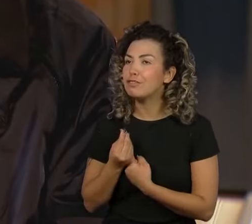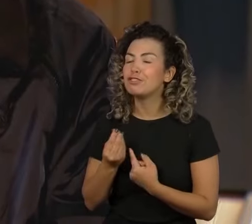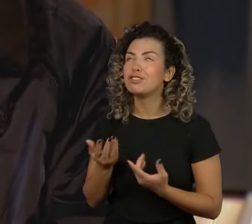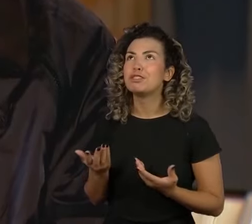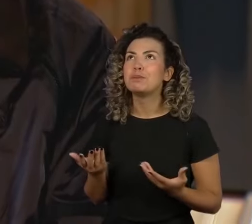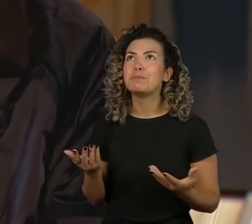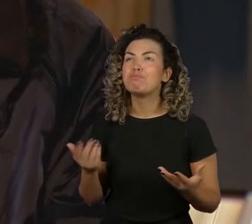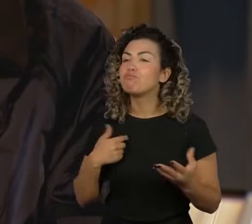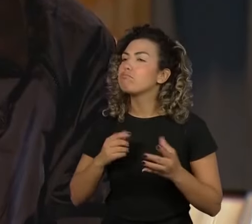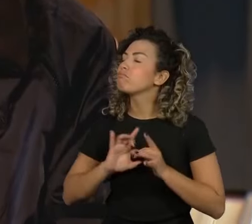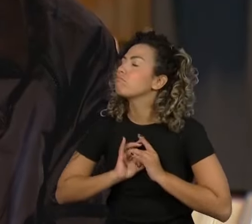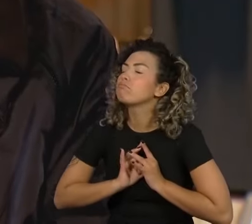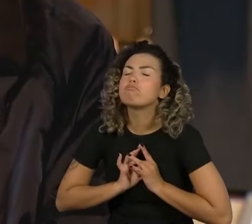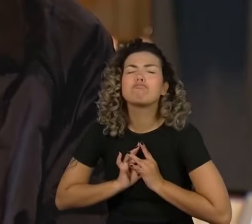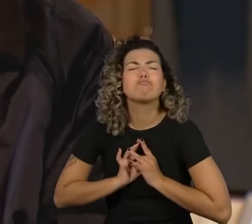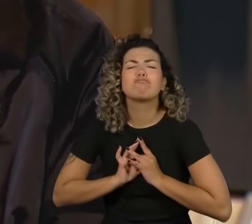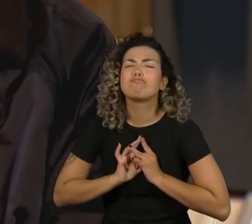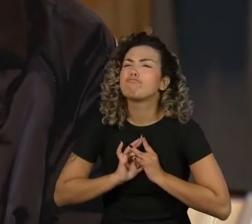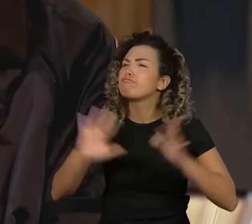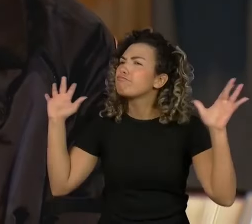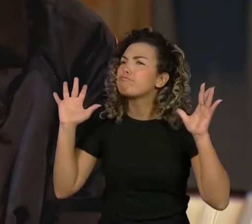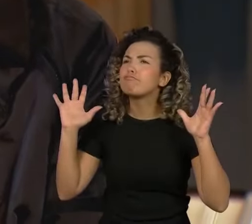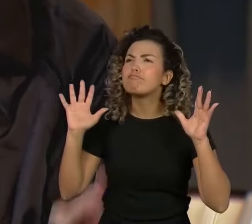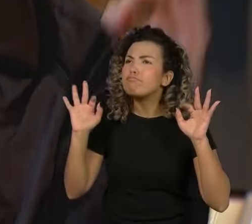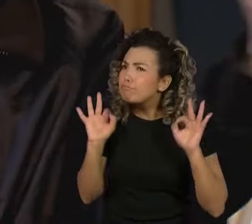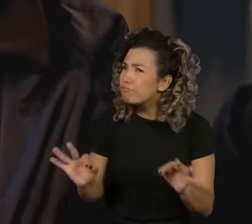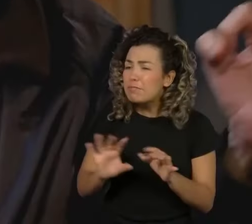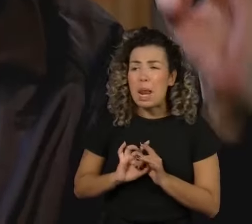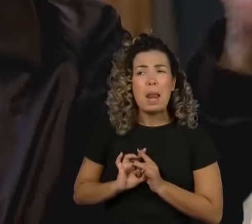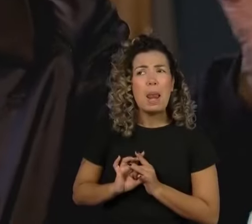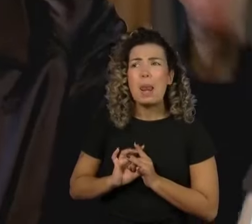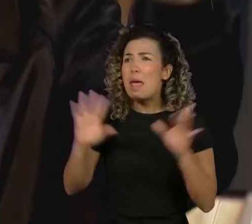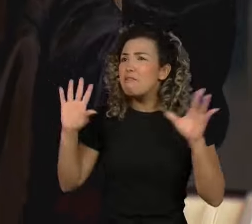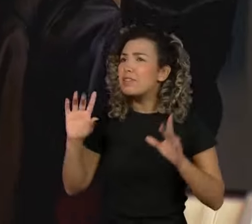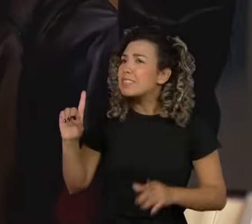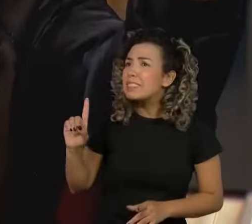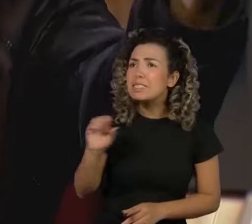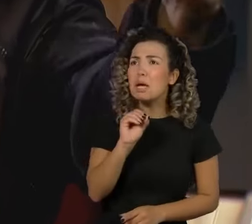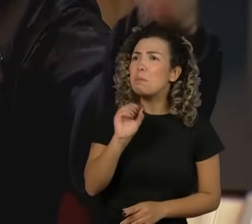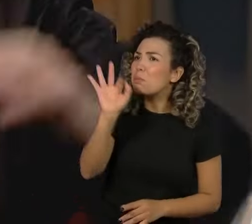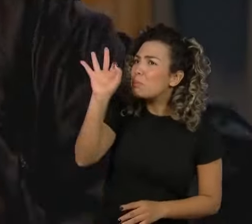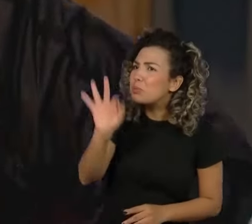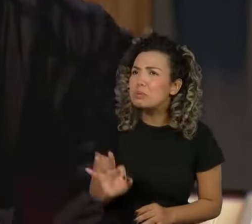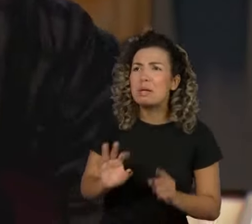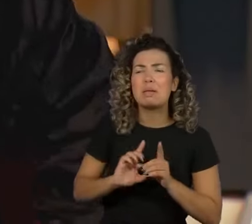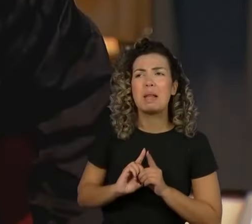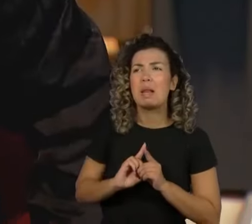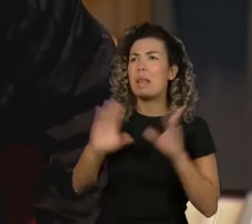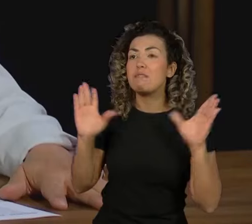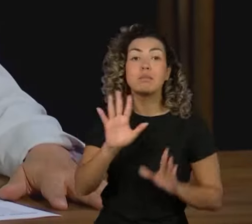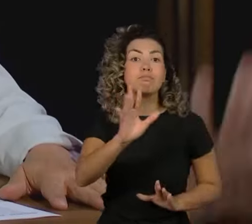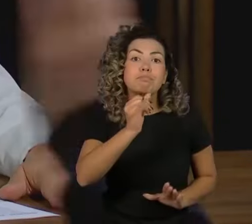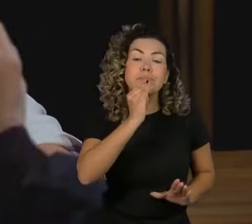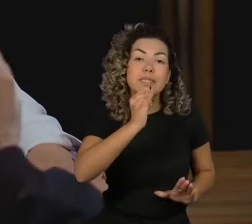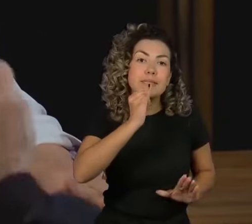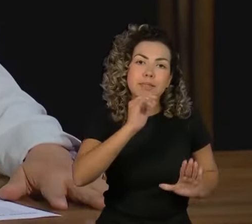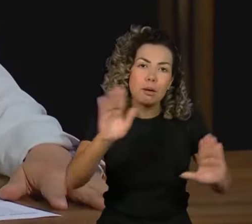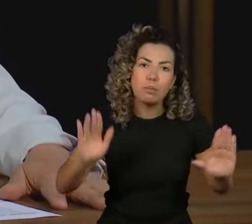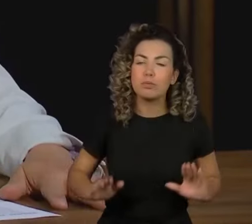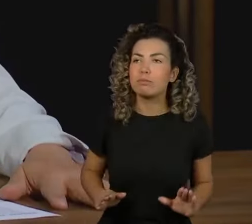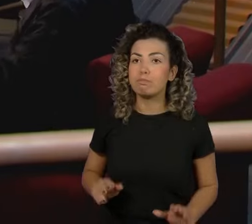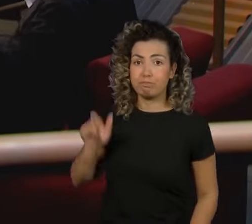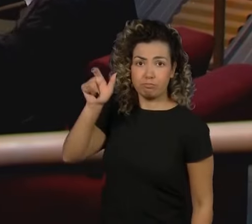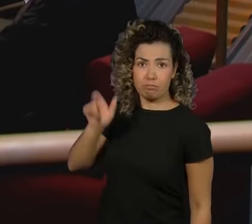absoluta. Então, se tem um comediante que é antiético,